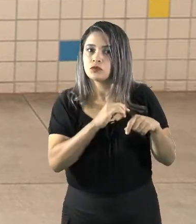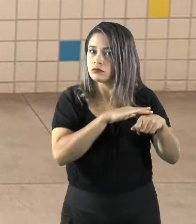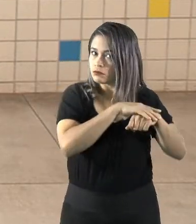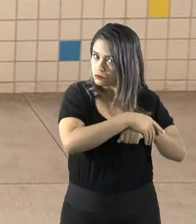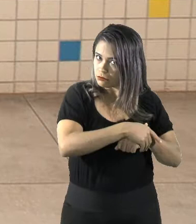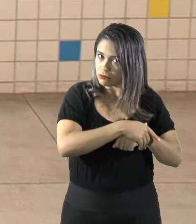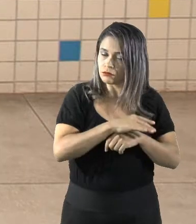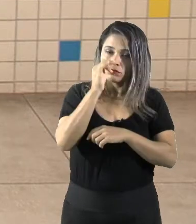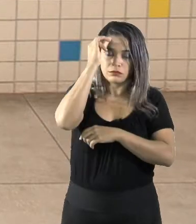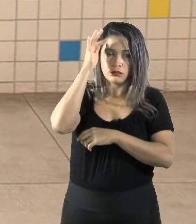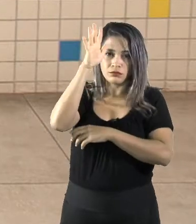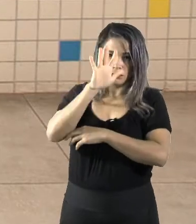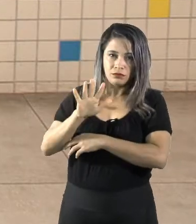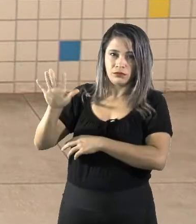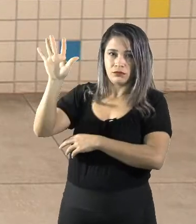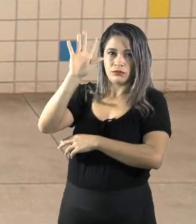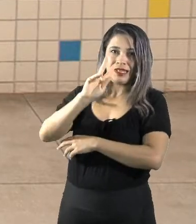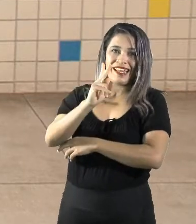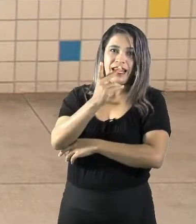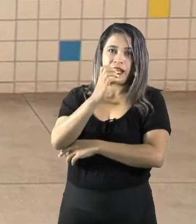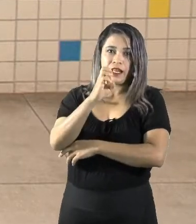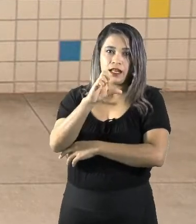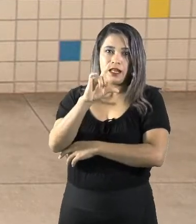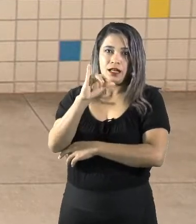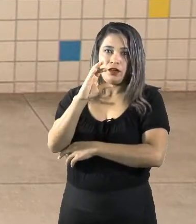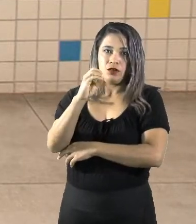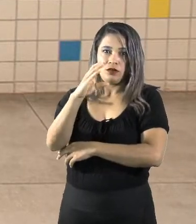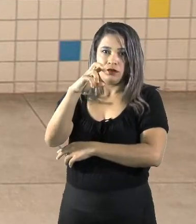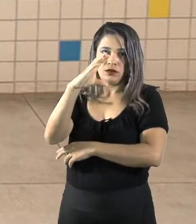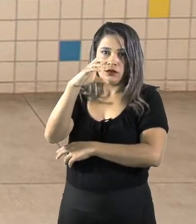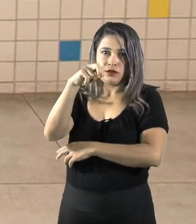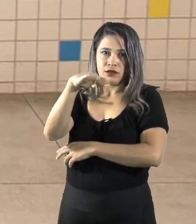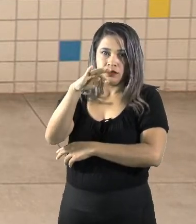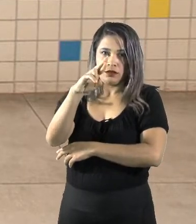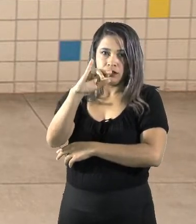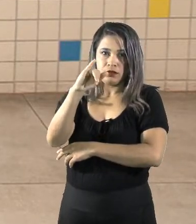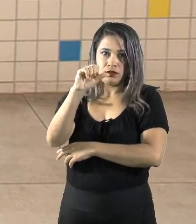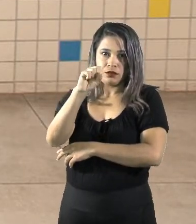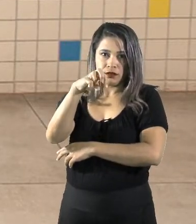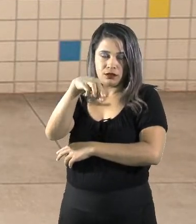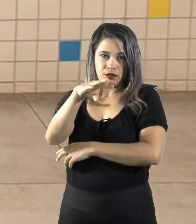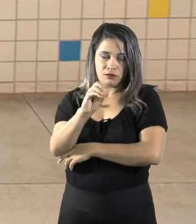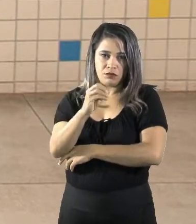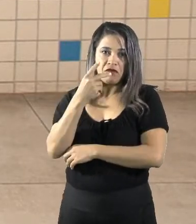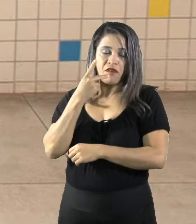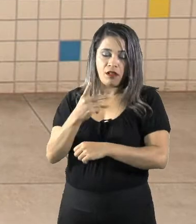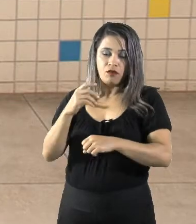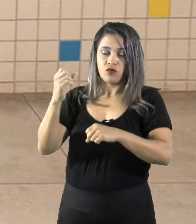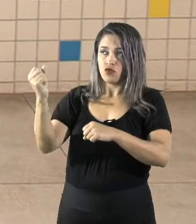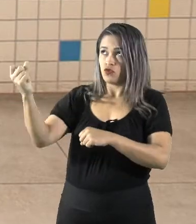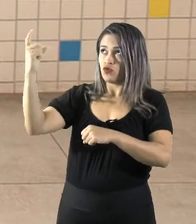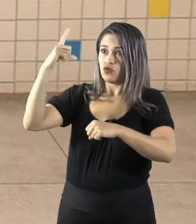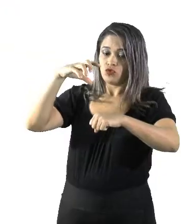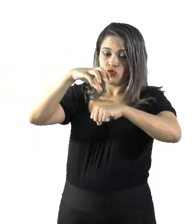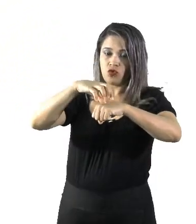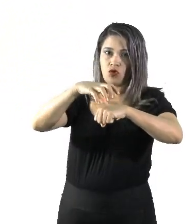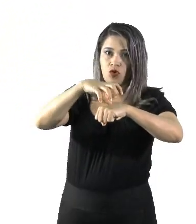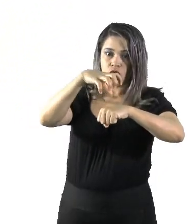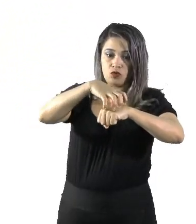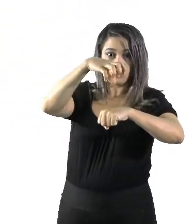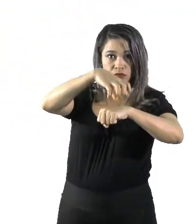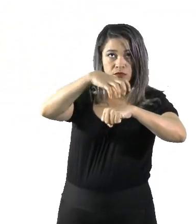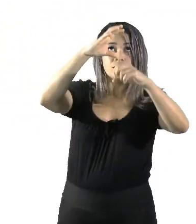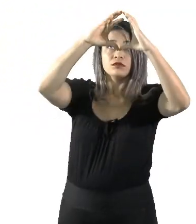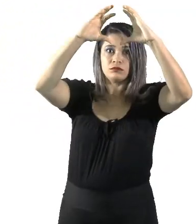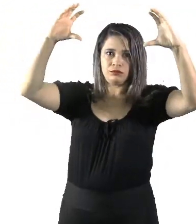do heliocentrismo, ela afirmava que o Sol era o centro do universo. Quando nós